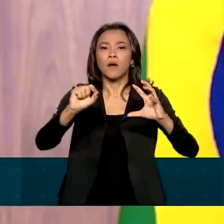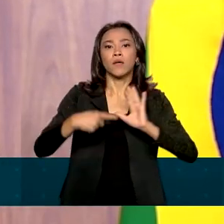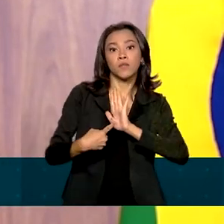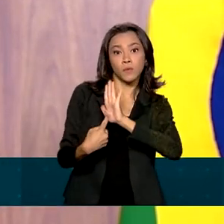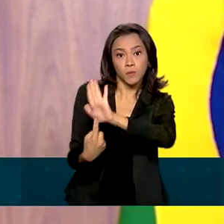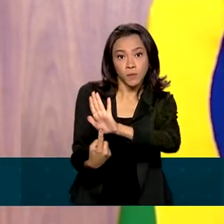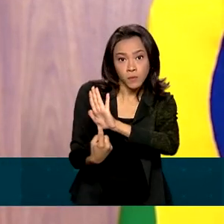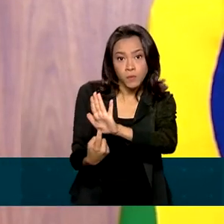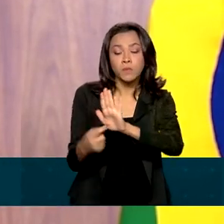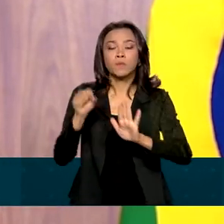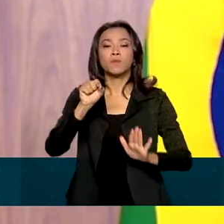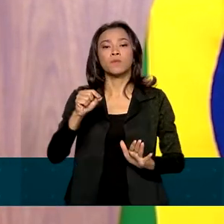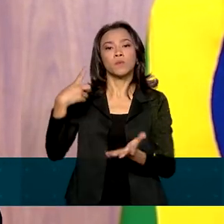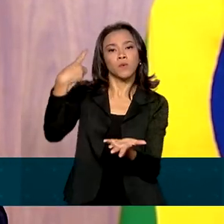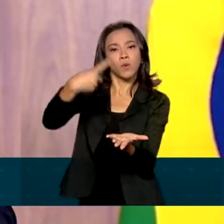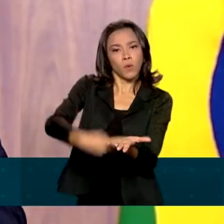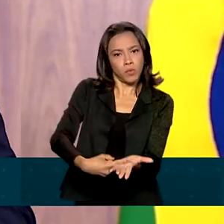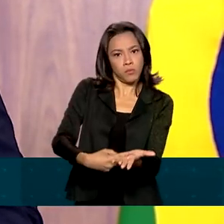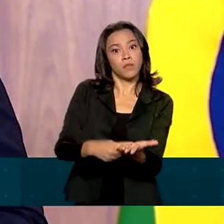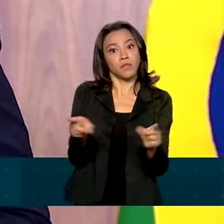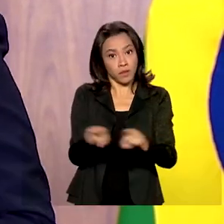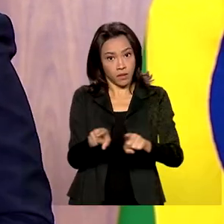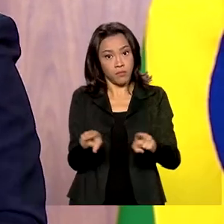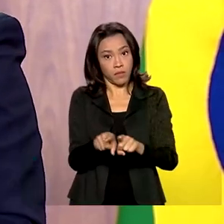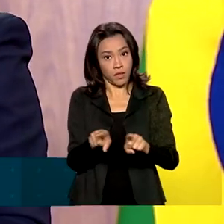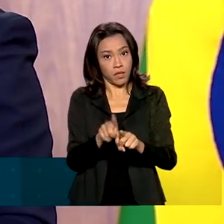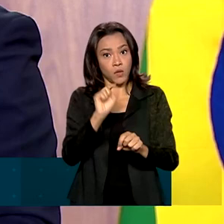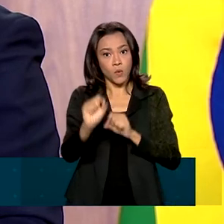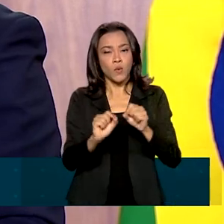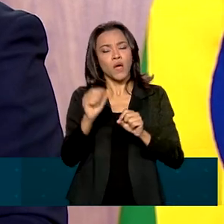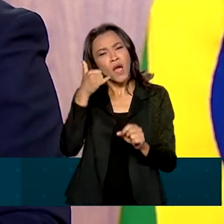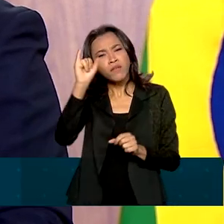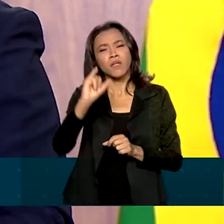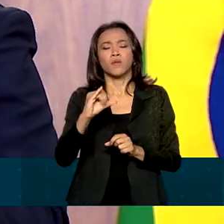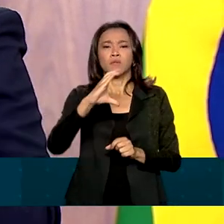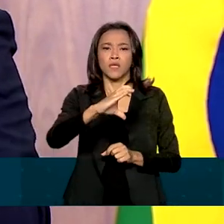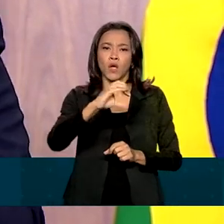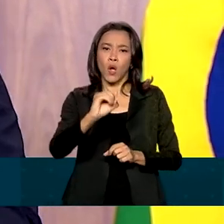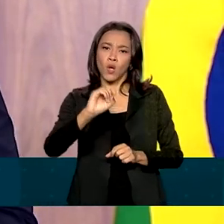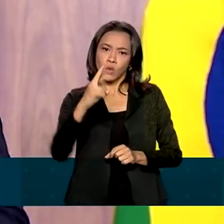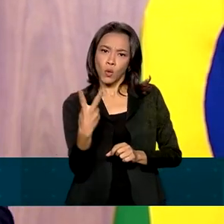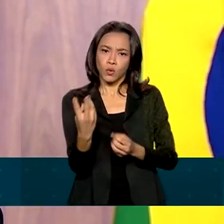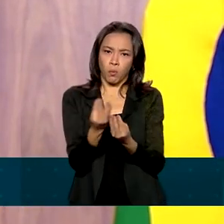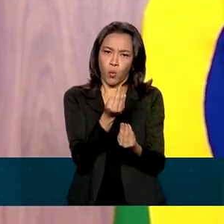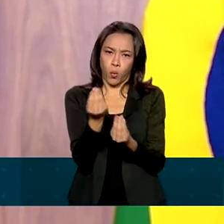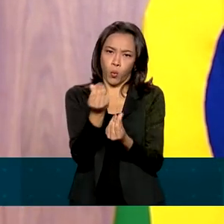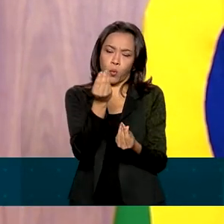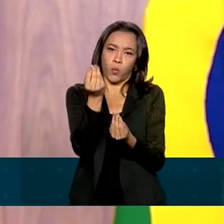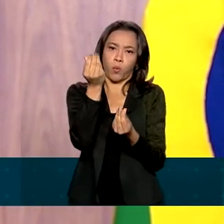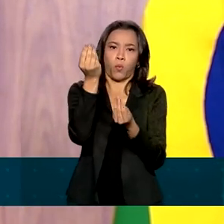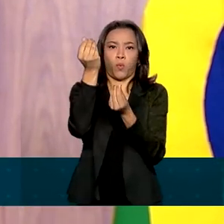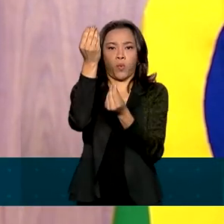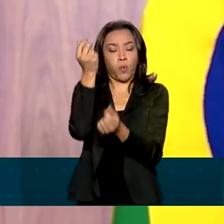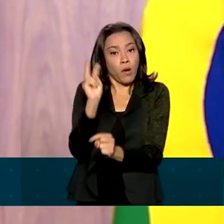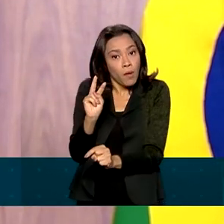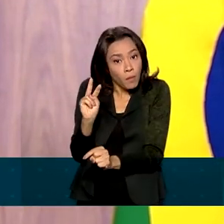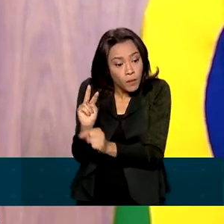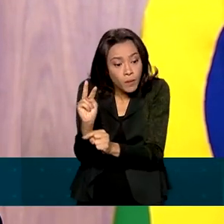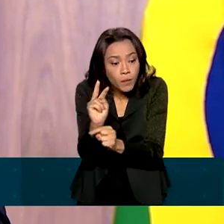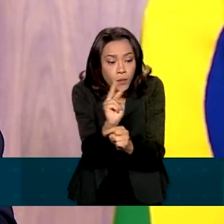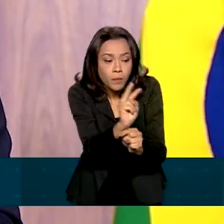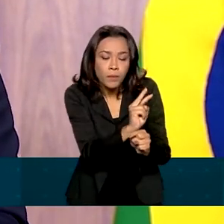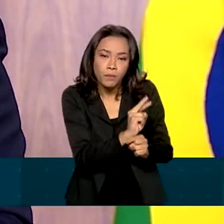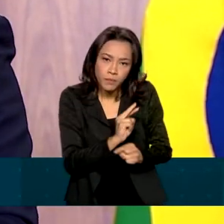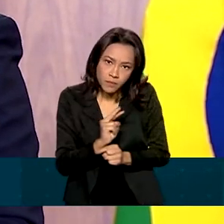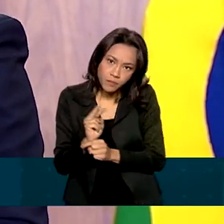pela redução de emissões, mas também alcançar a carbono-neutralidade e a fazer com uma grande proteção de nossos